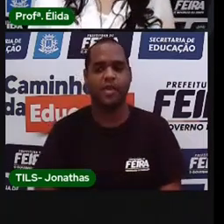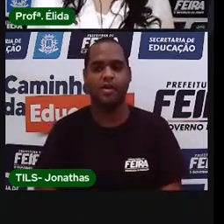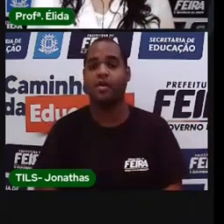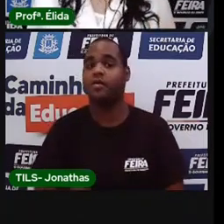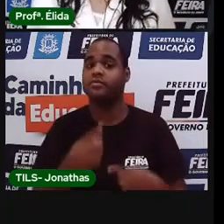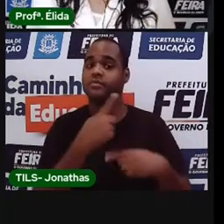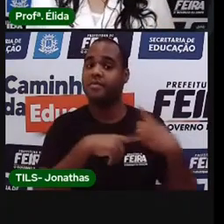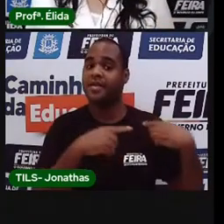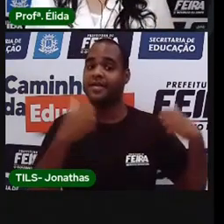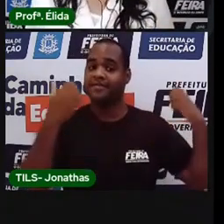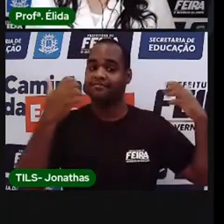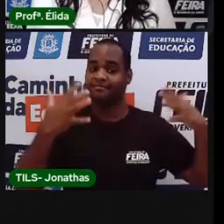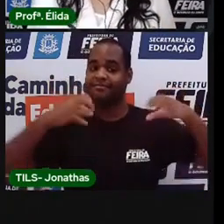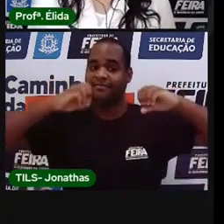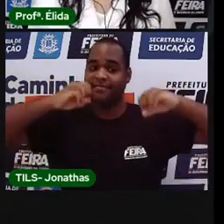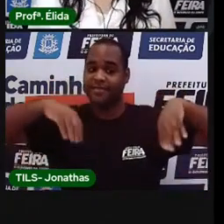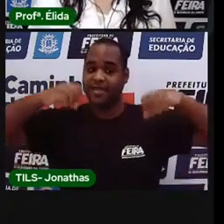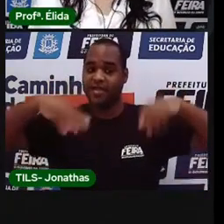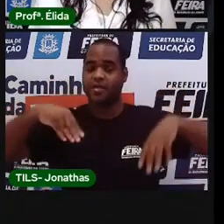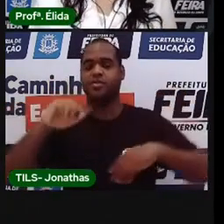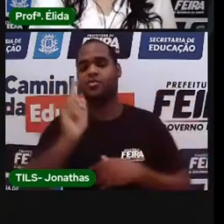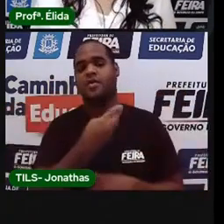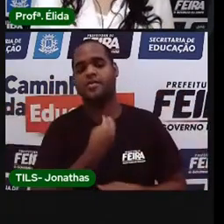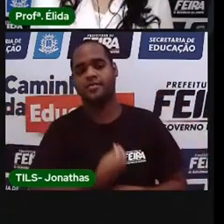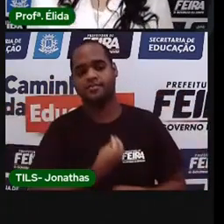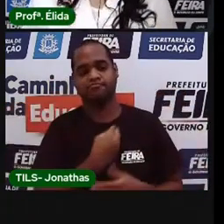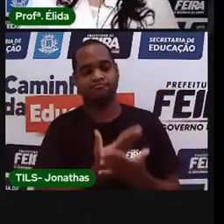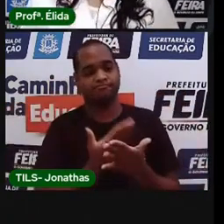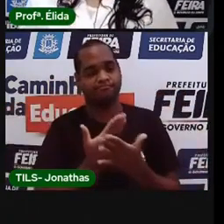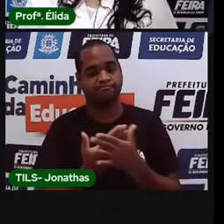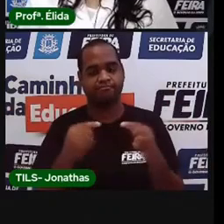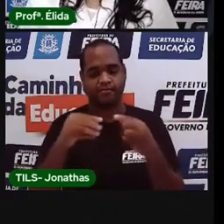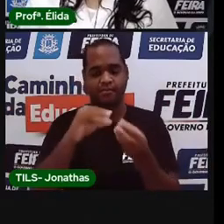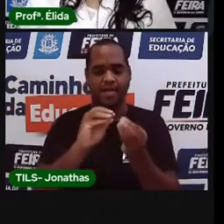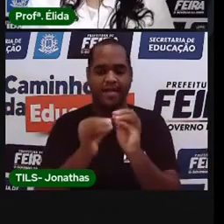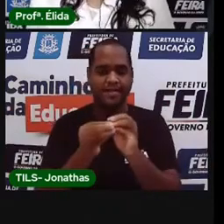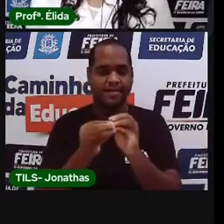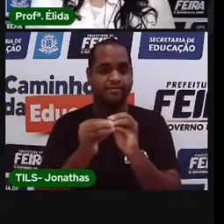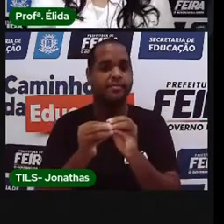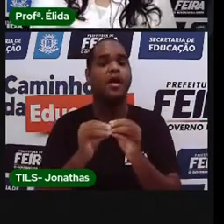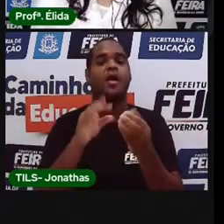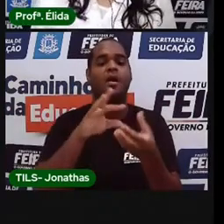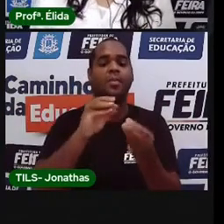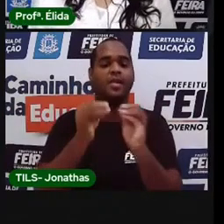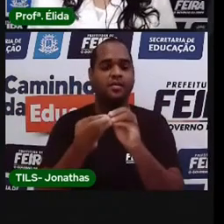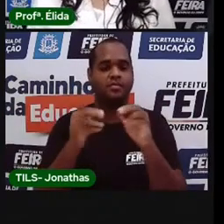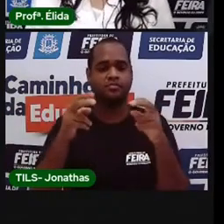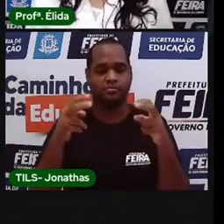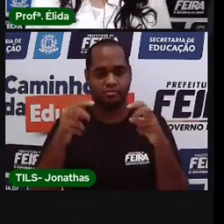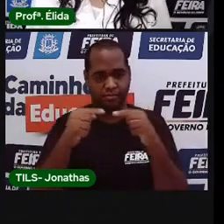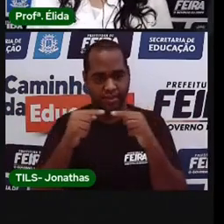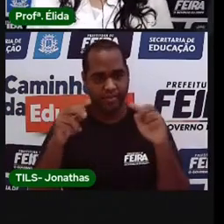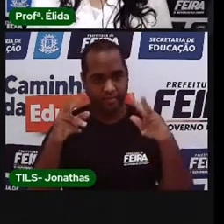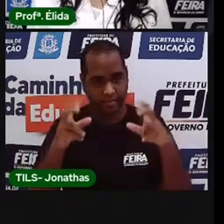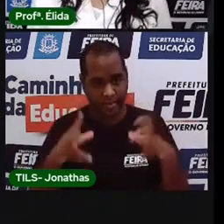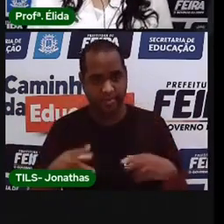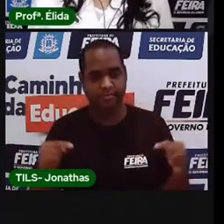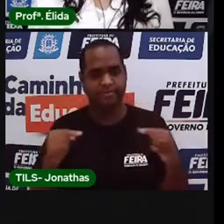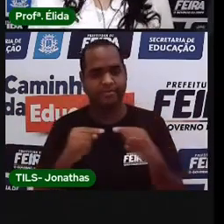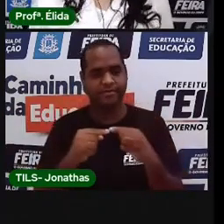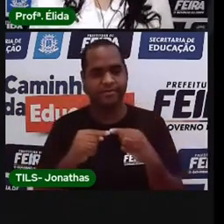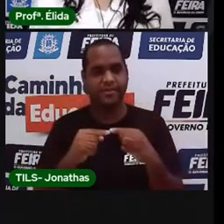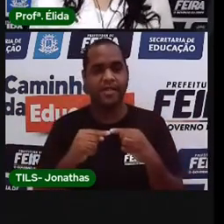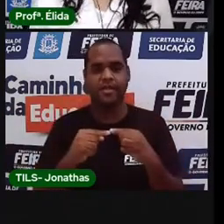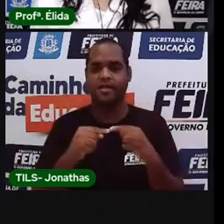aula passada, nós estudamos bilhete. O bilhete é um texto bem pequenininho,